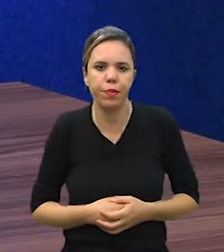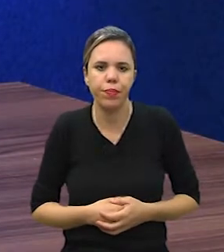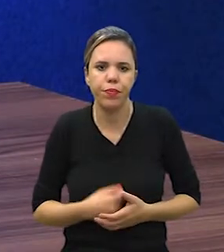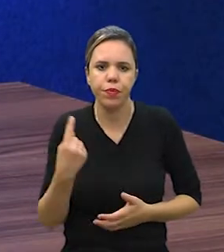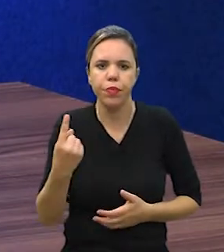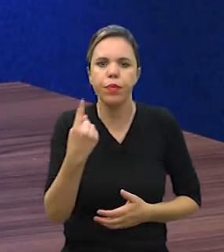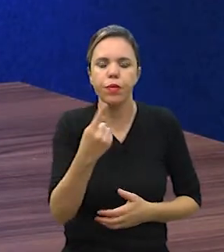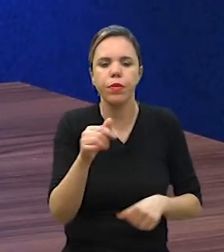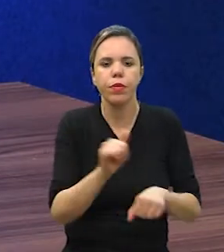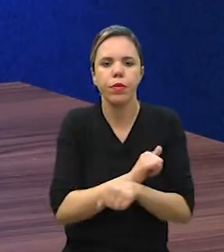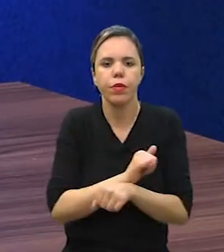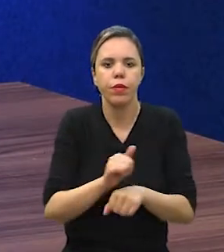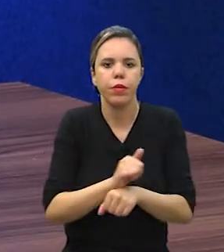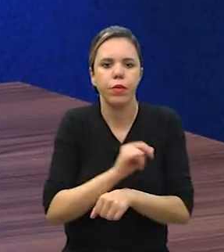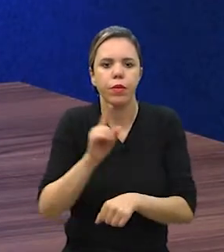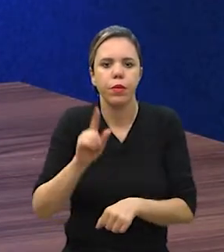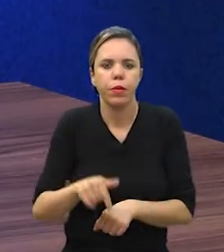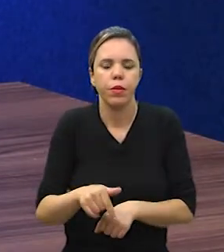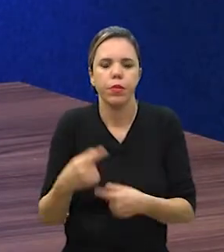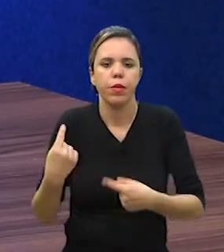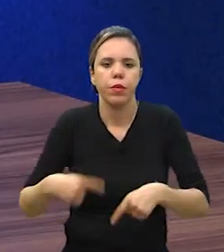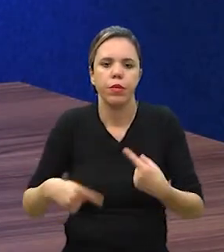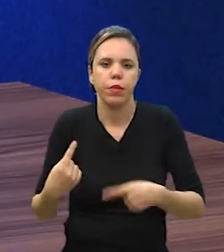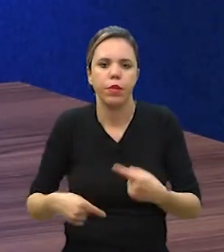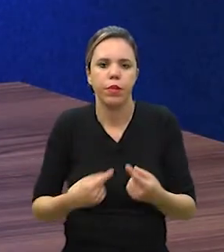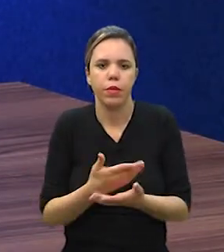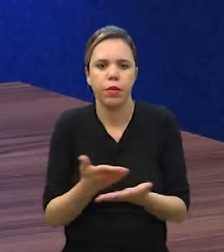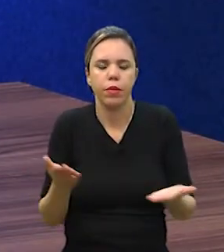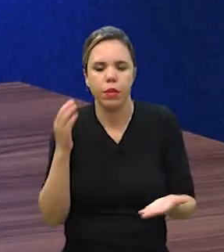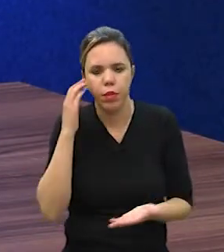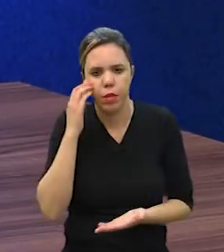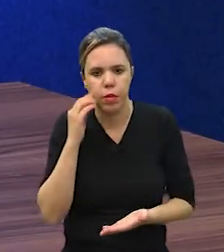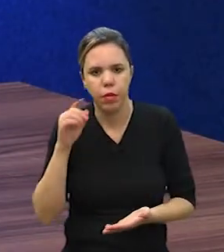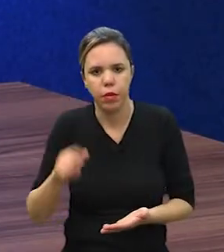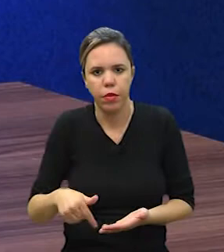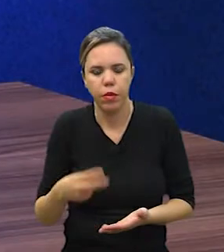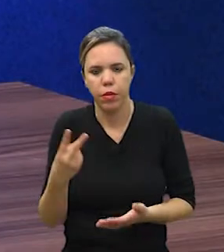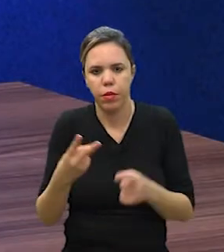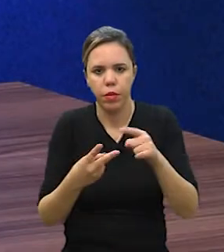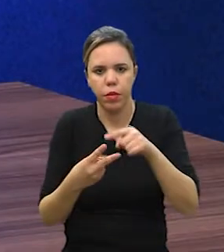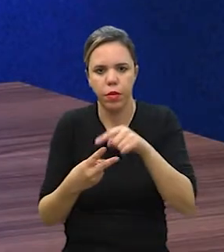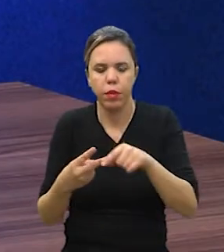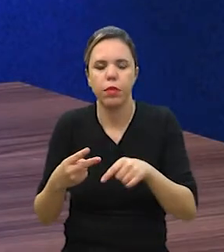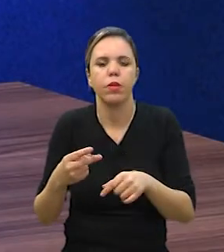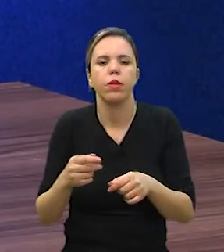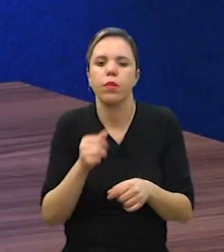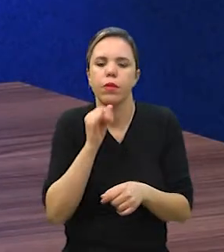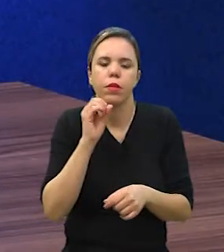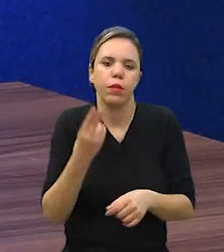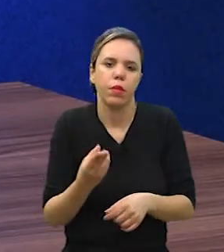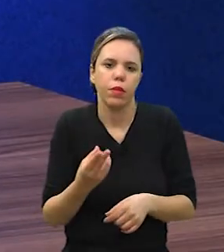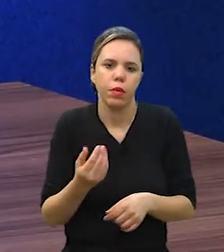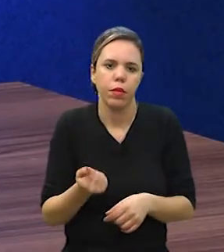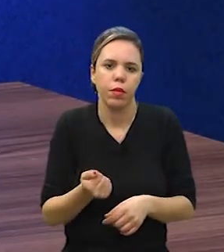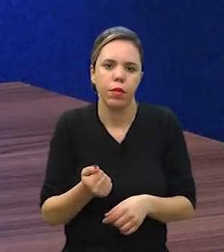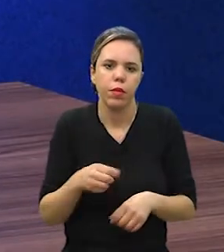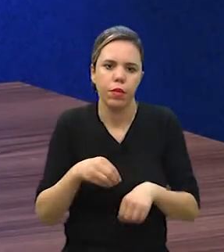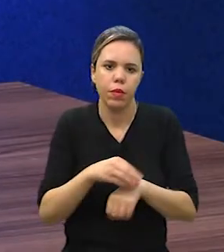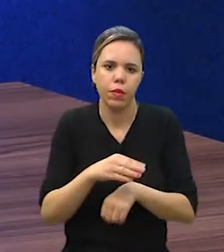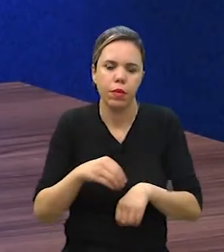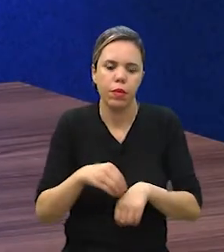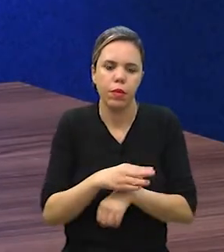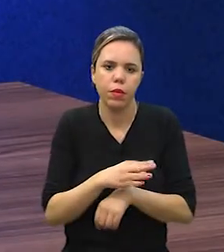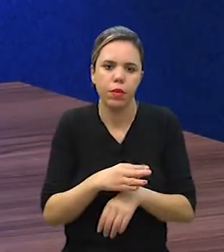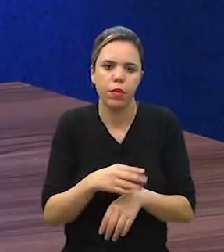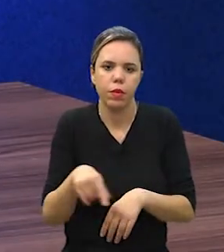cada estratégia, ela é discutida entre vocês para esses dois atores ou eles que